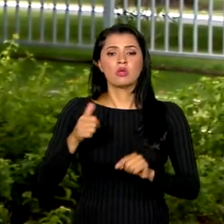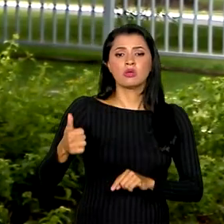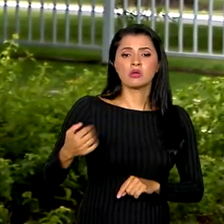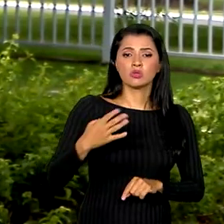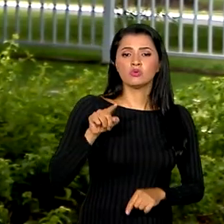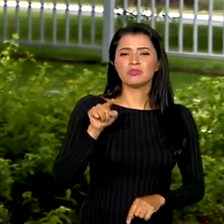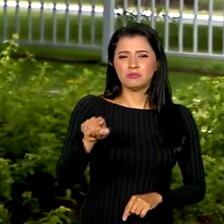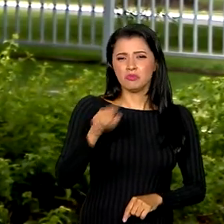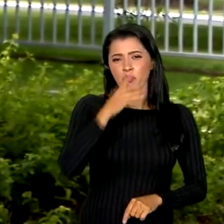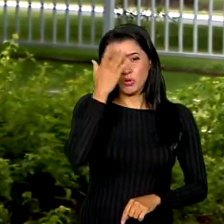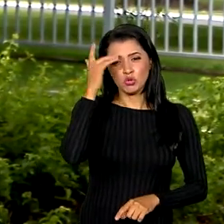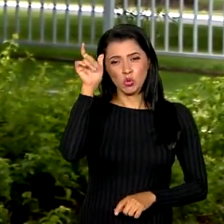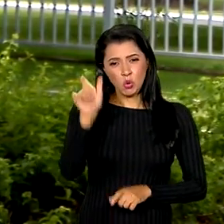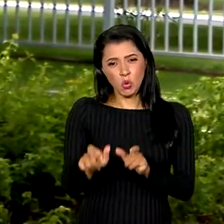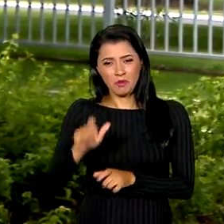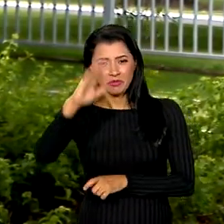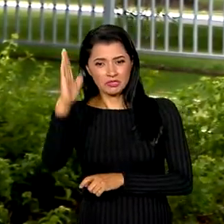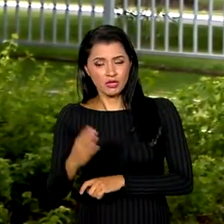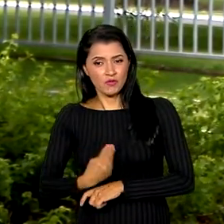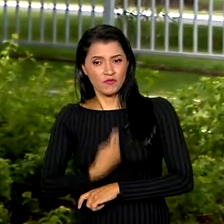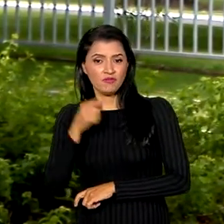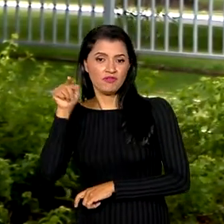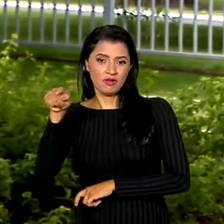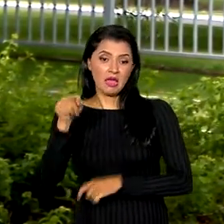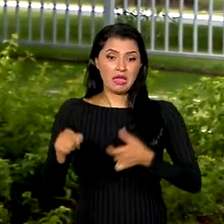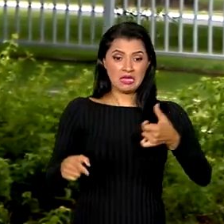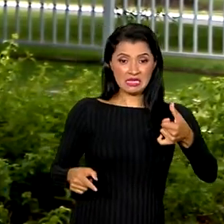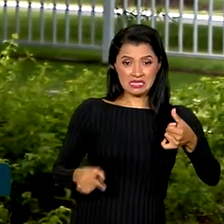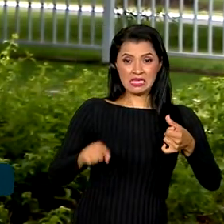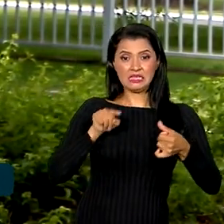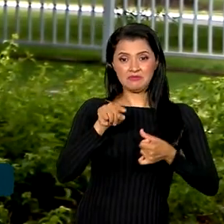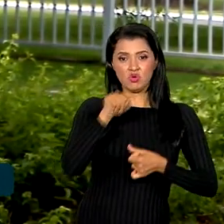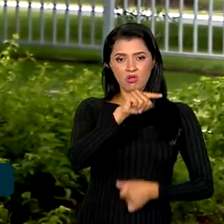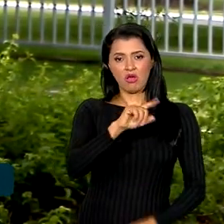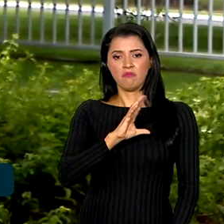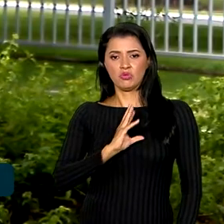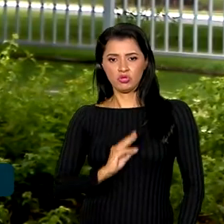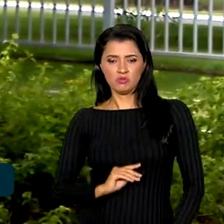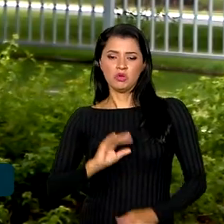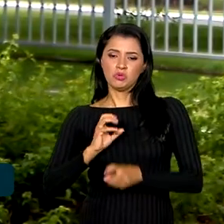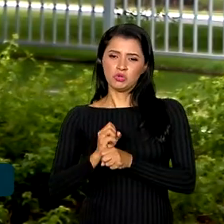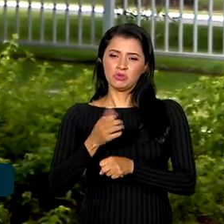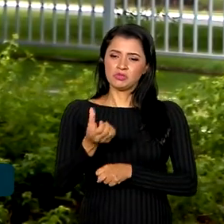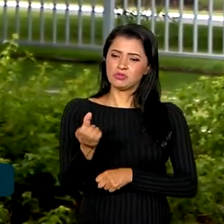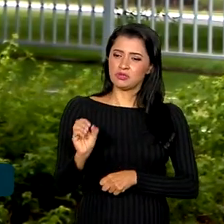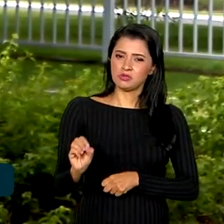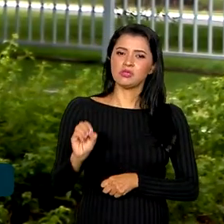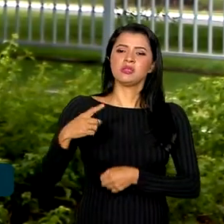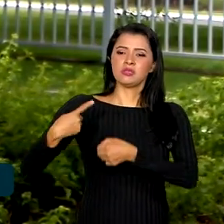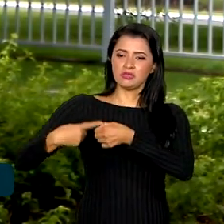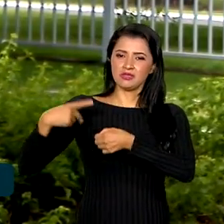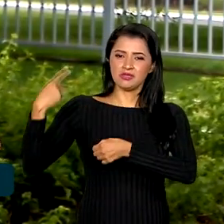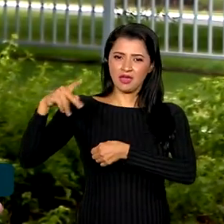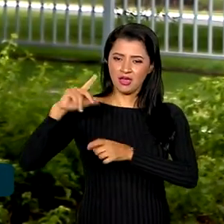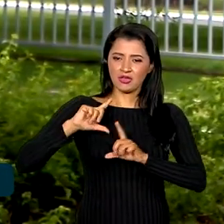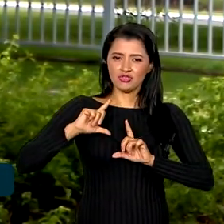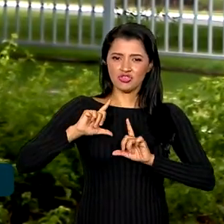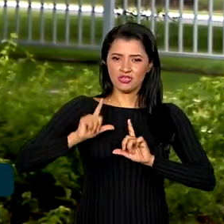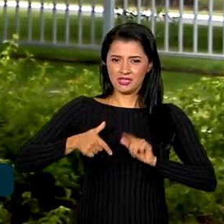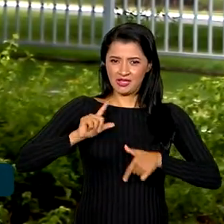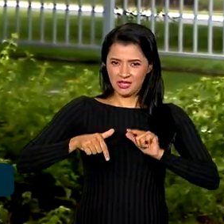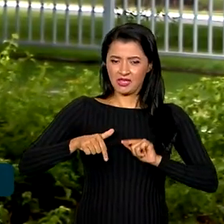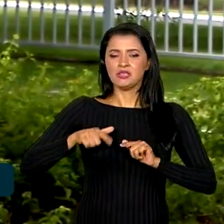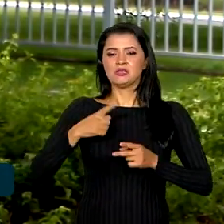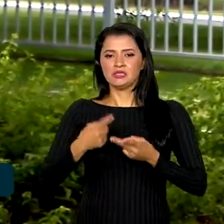mil brasileiros vivam hoje em Israel e 6 mil na Palestina. Pelo menos 60 moram na cidade israelense de Ascalão